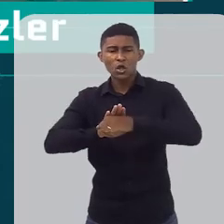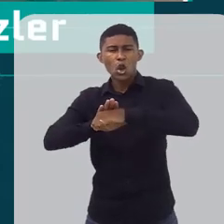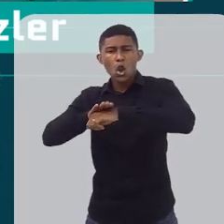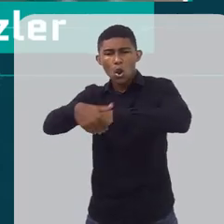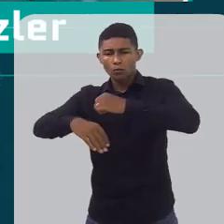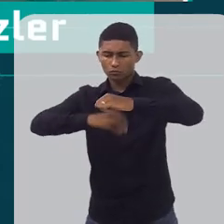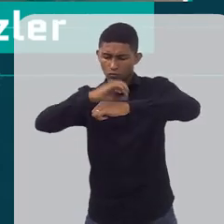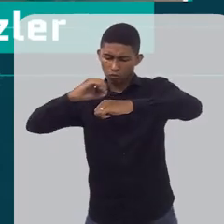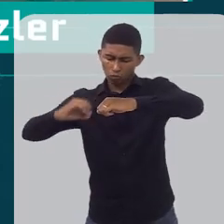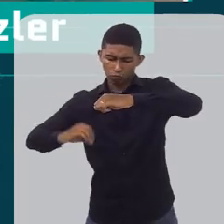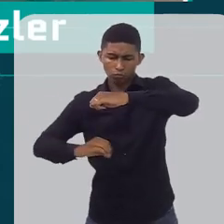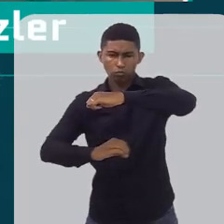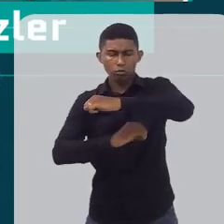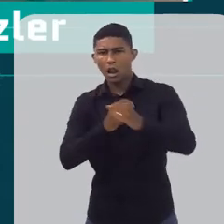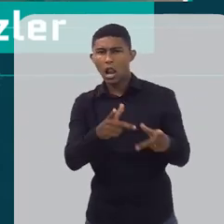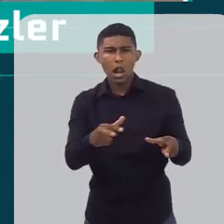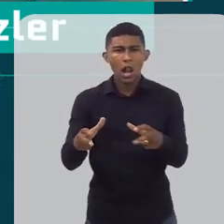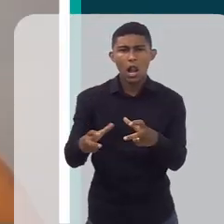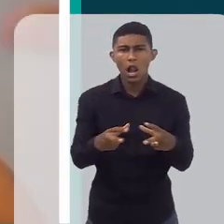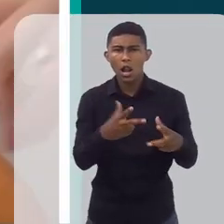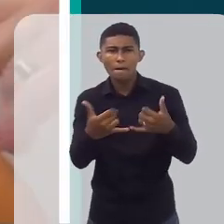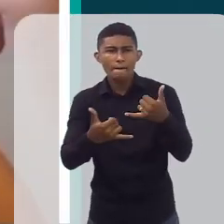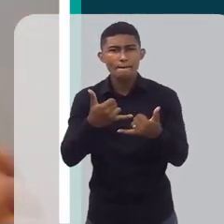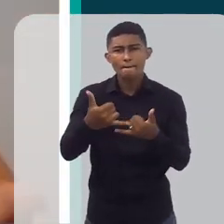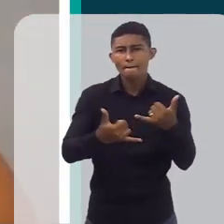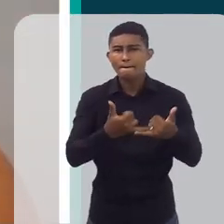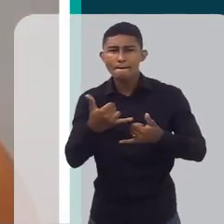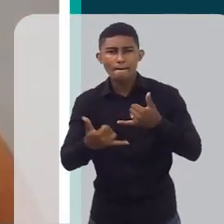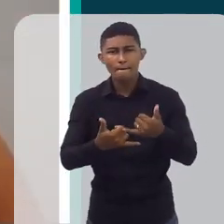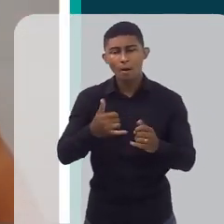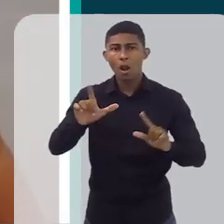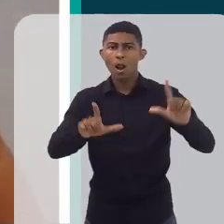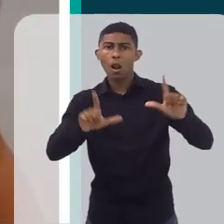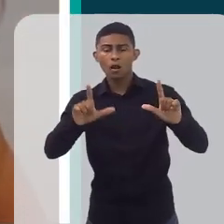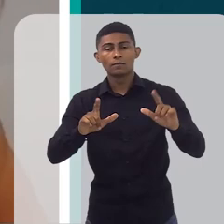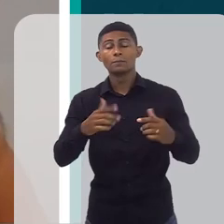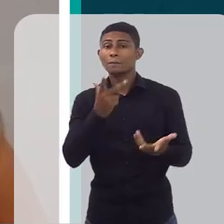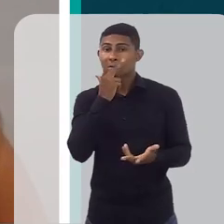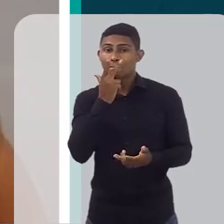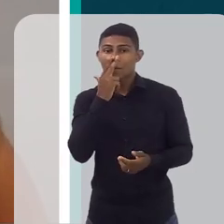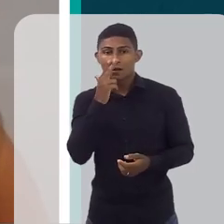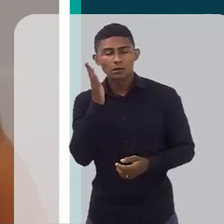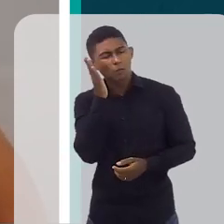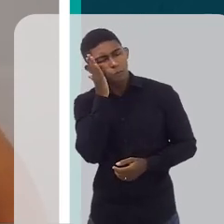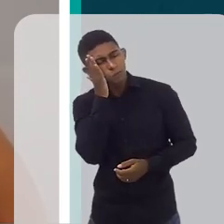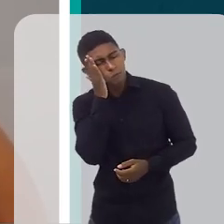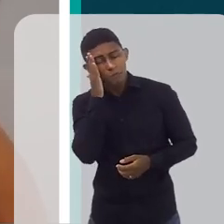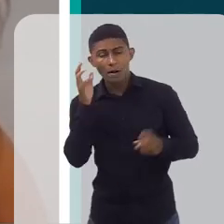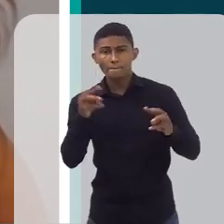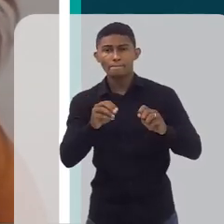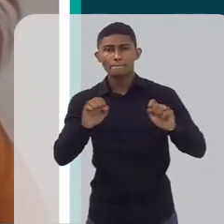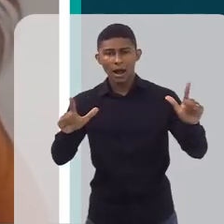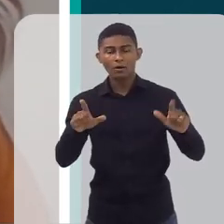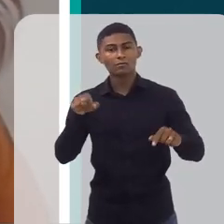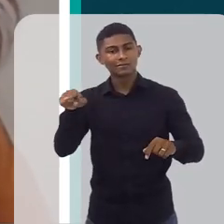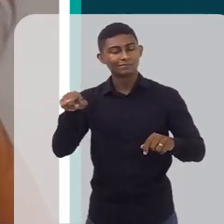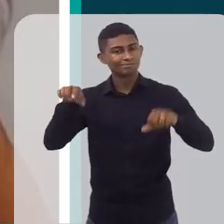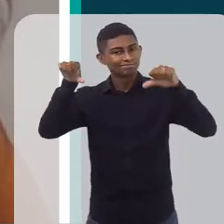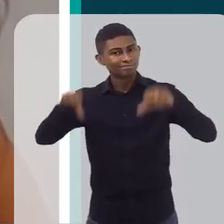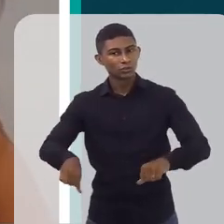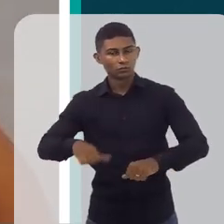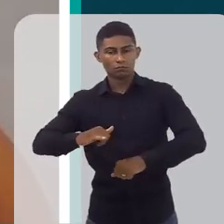a tela à noite, isso tudo muda, esse ritmo circadiano do sono, e isso leva a mais